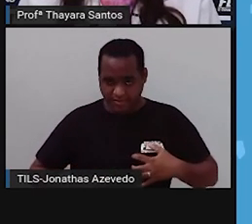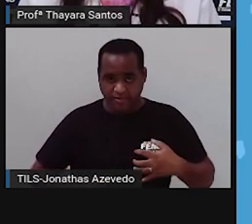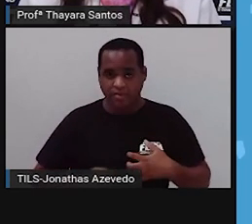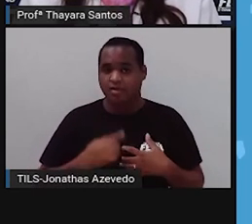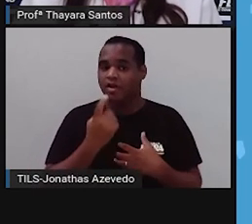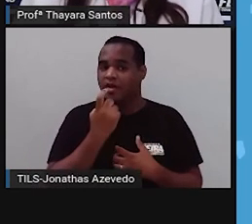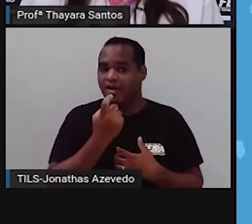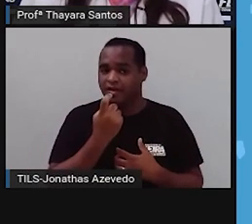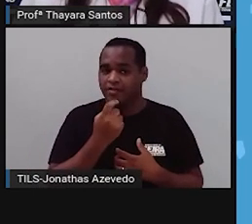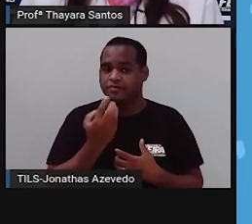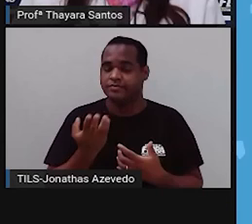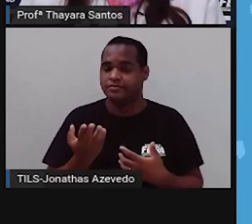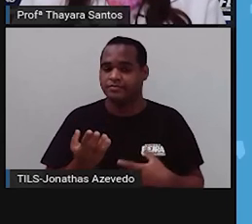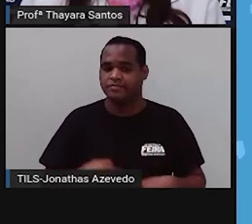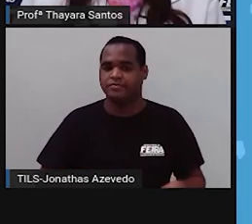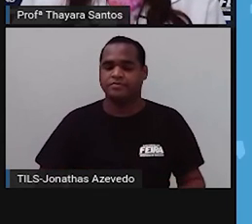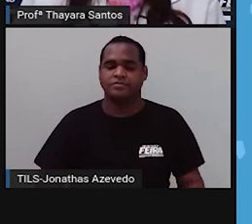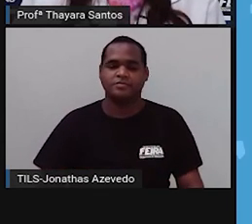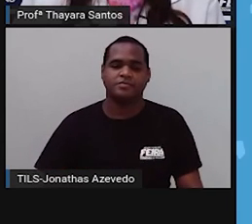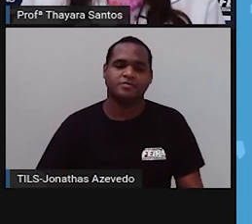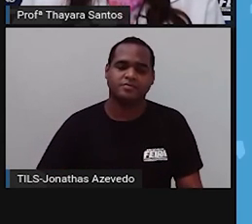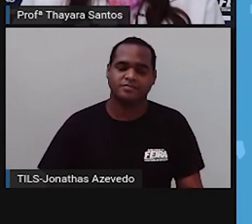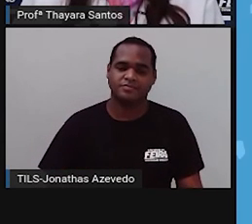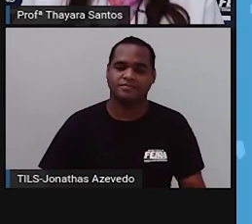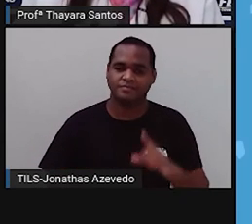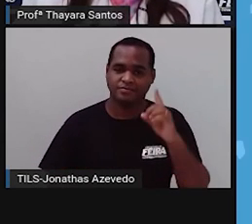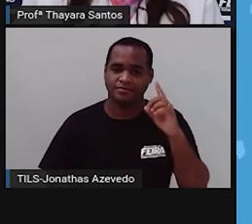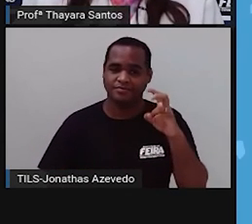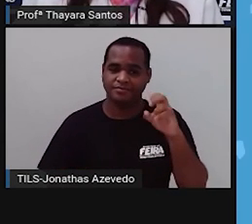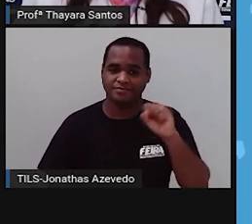esquelético. 15 segundos.